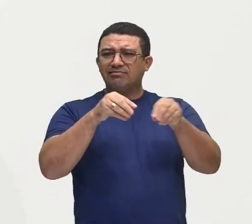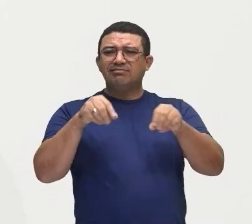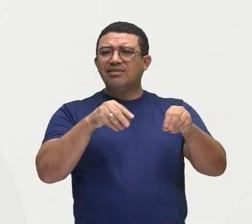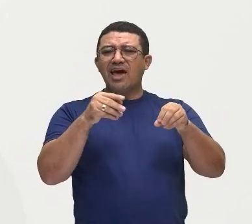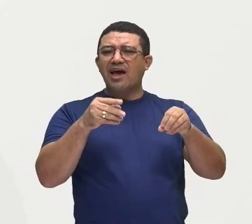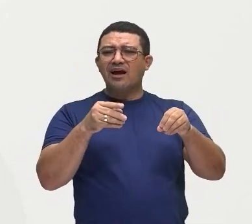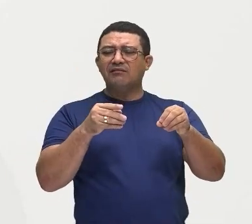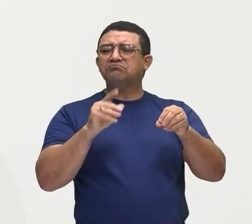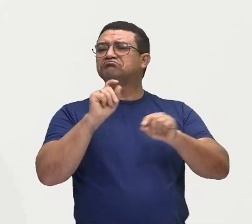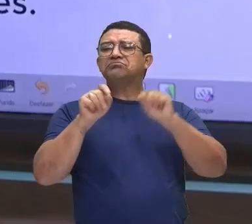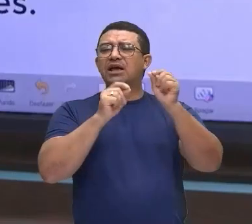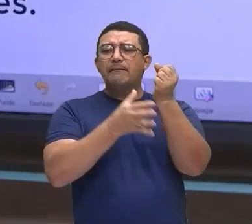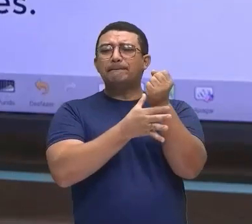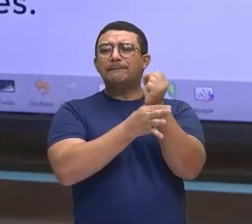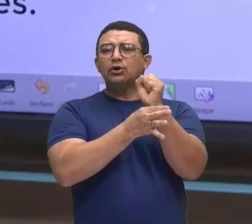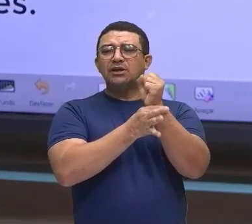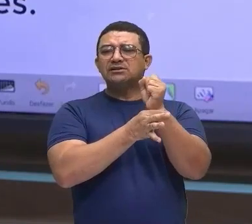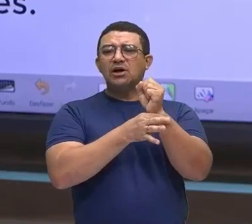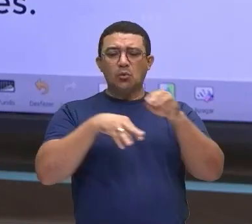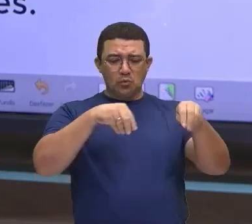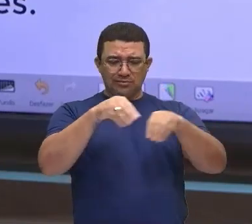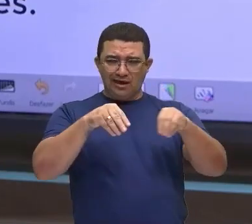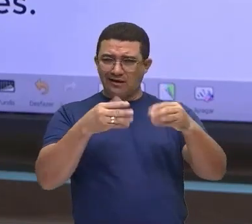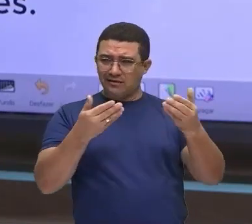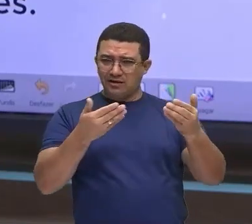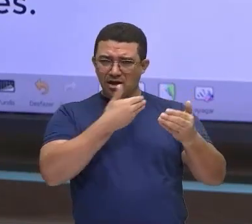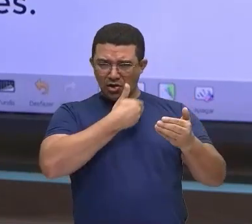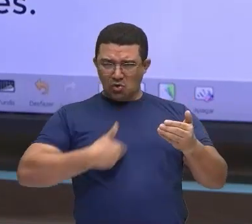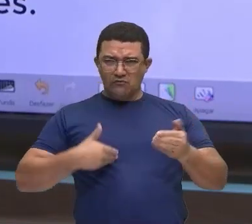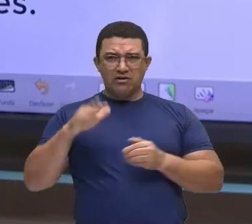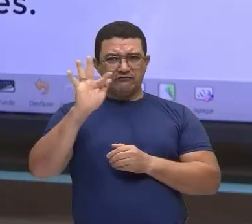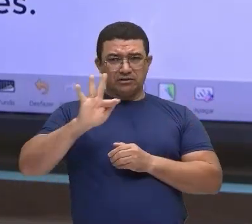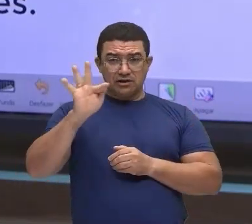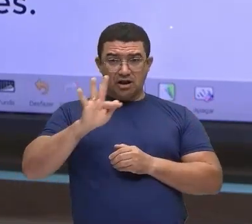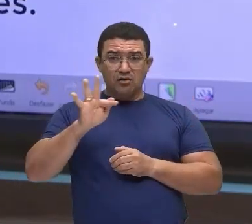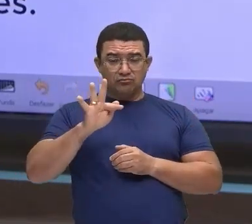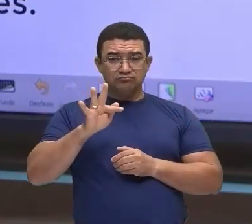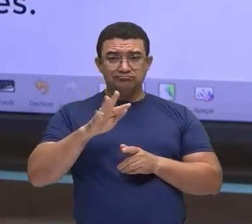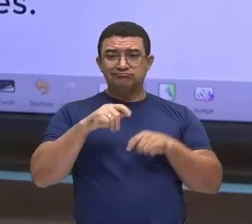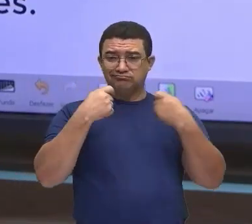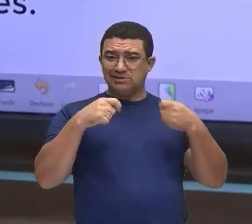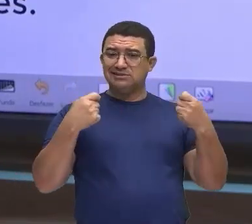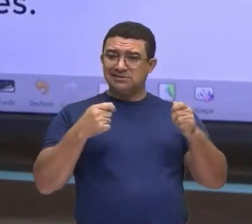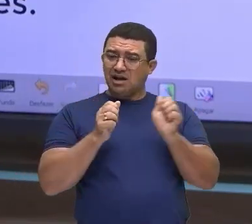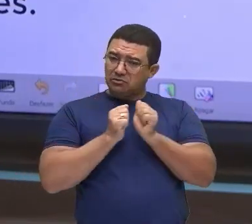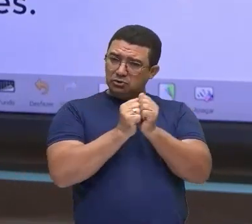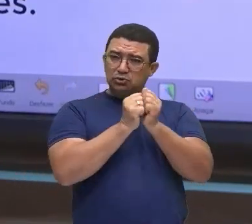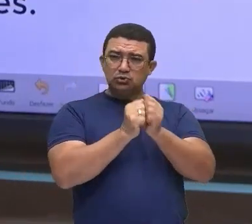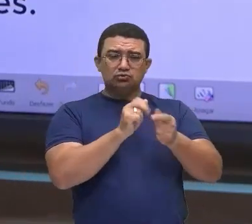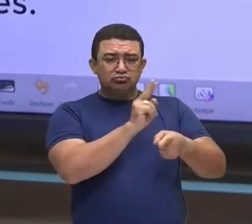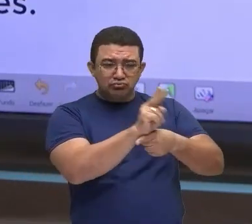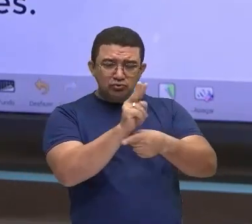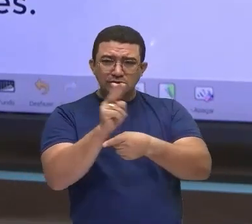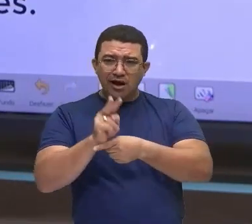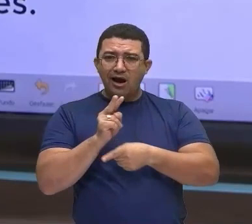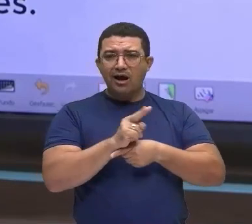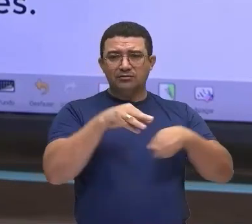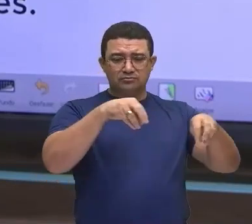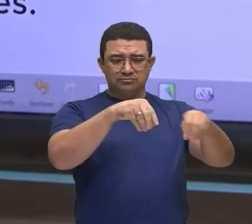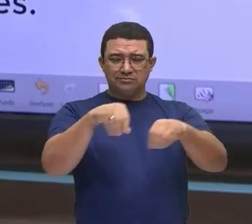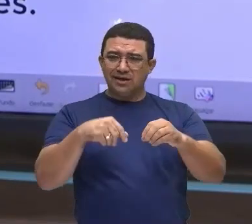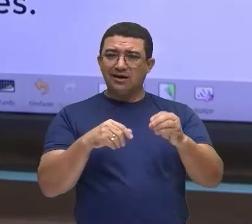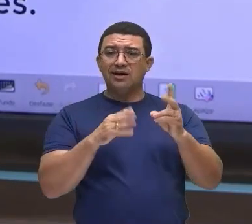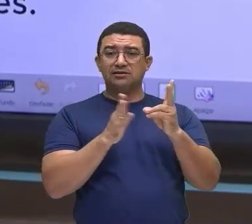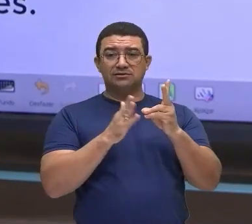está protegendo essa terra? O governo federal deveria estar ali ao lado, né? Protegendo as terras dos indígenas,